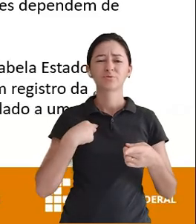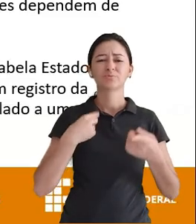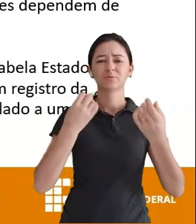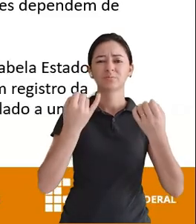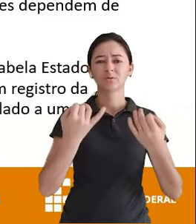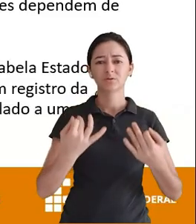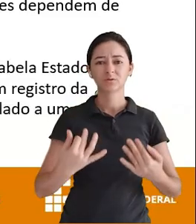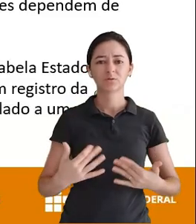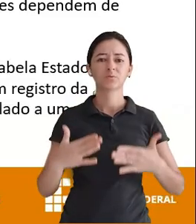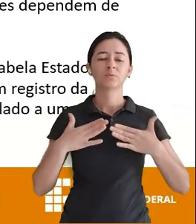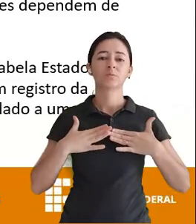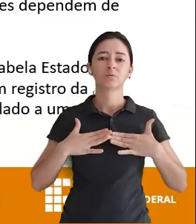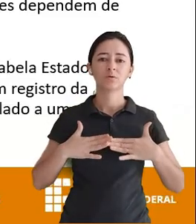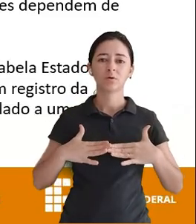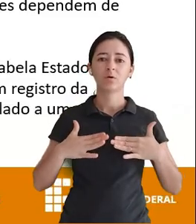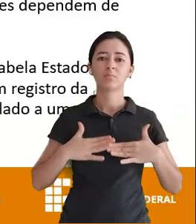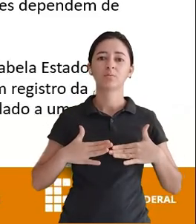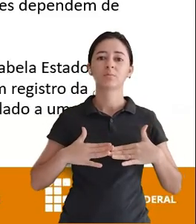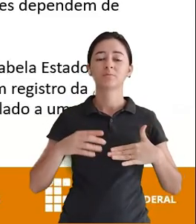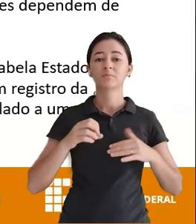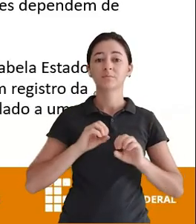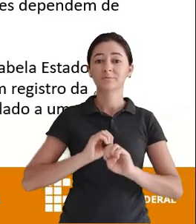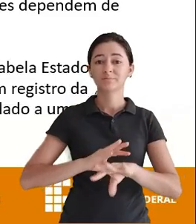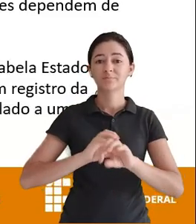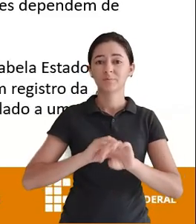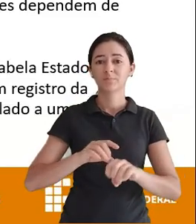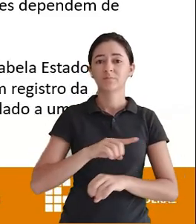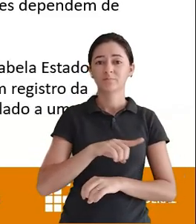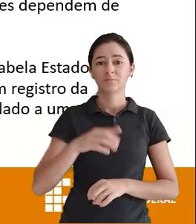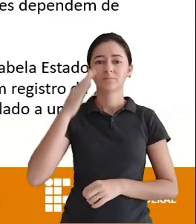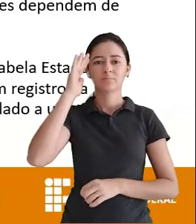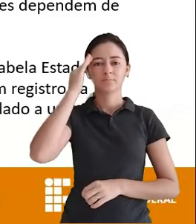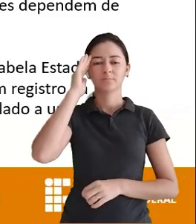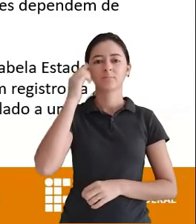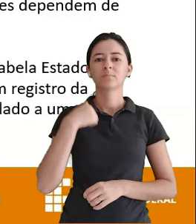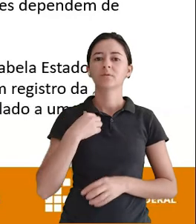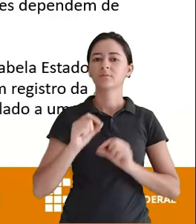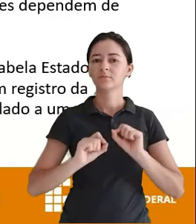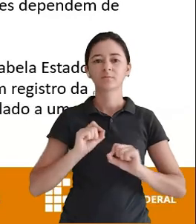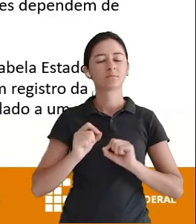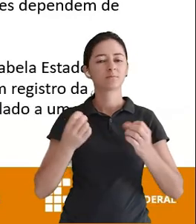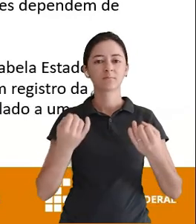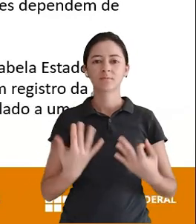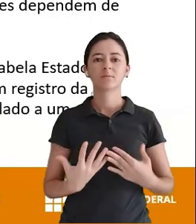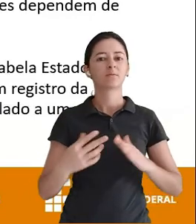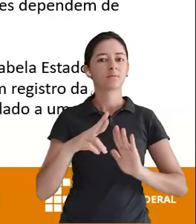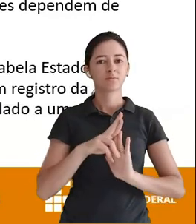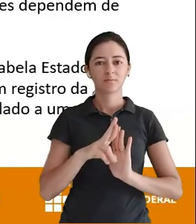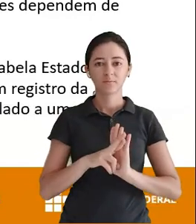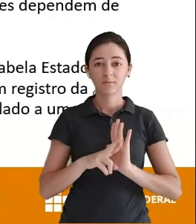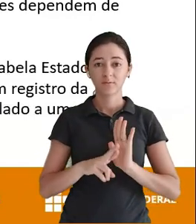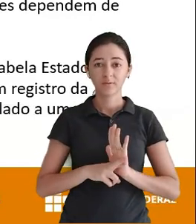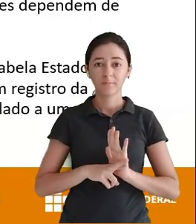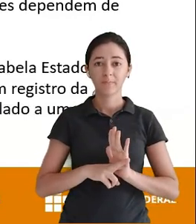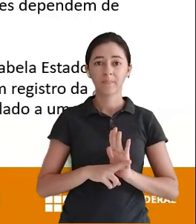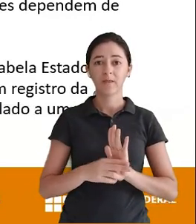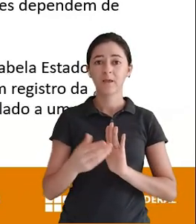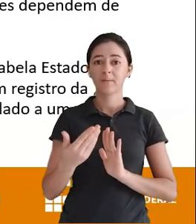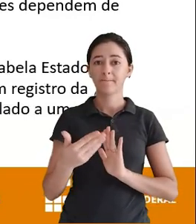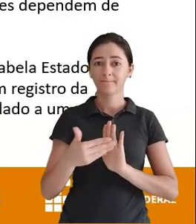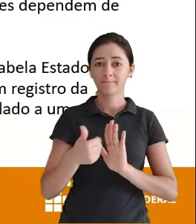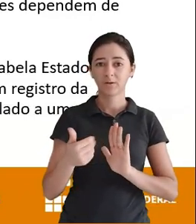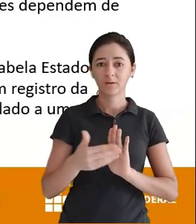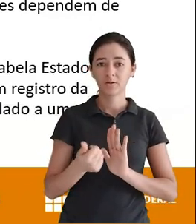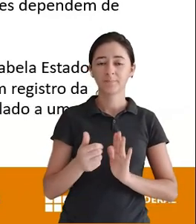tentei Ser o mais didático E o mais calmo Que eu poderia ser Para explicar isso Para vocês Mas é isso Que eu falei Aqui agora A regra é